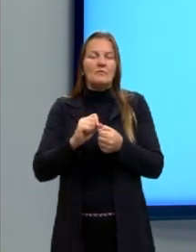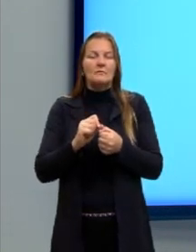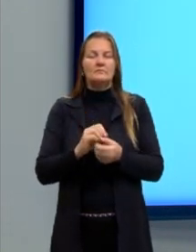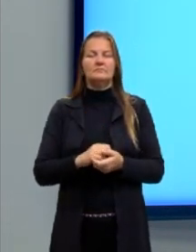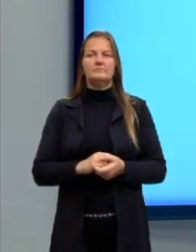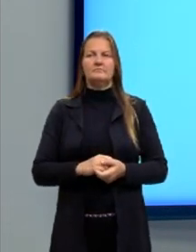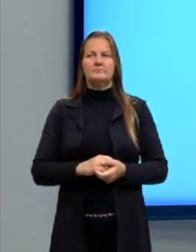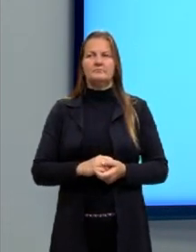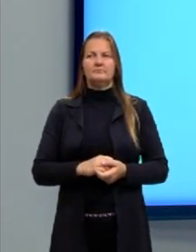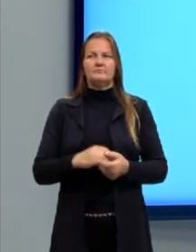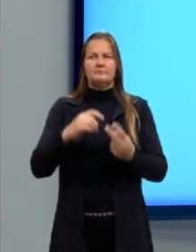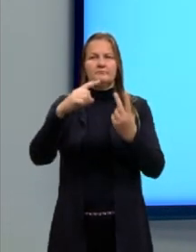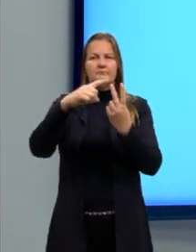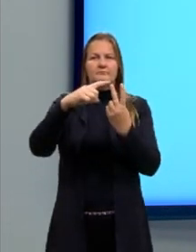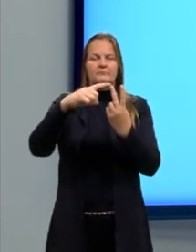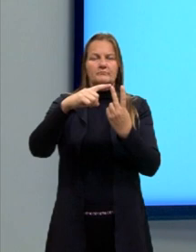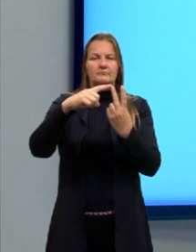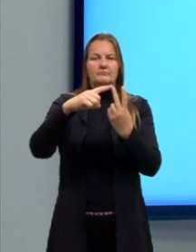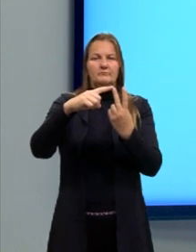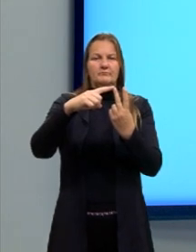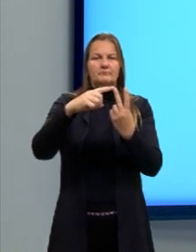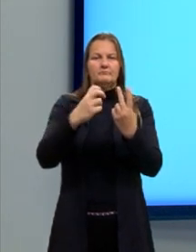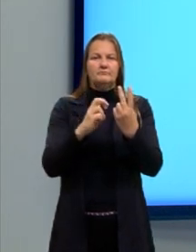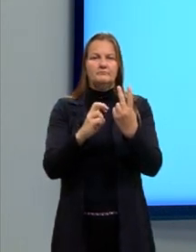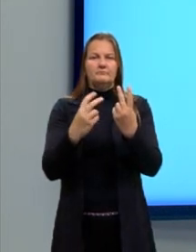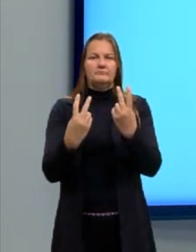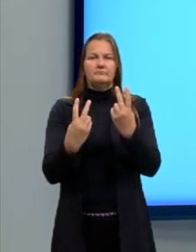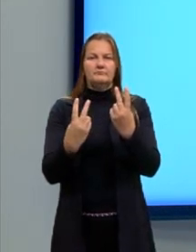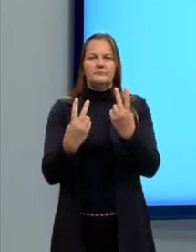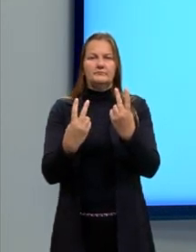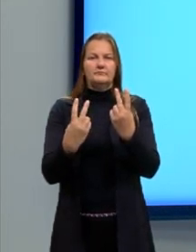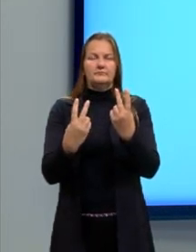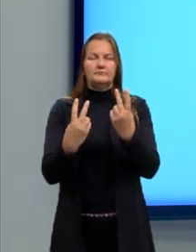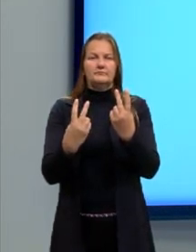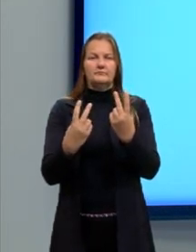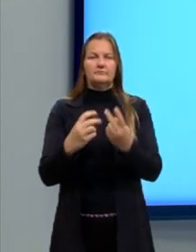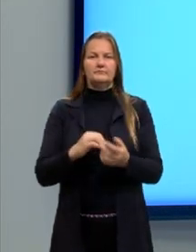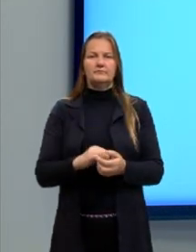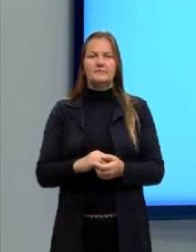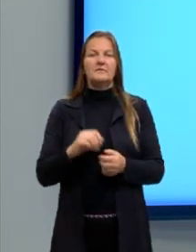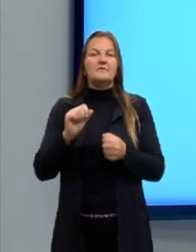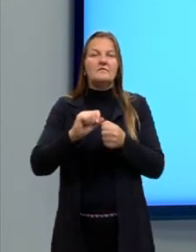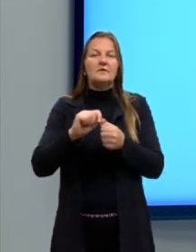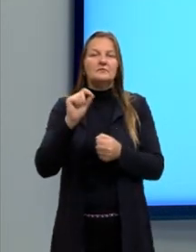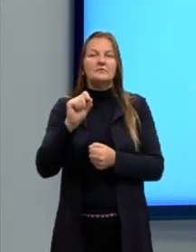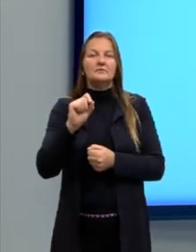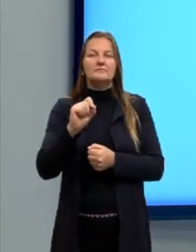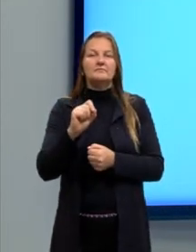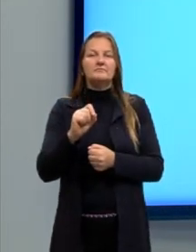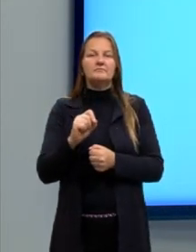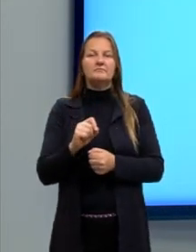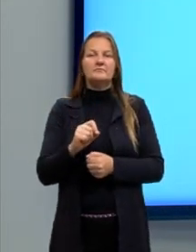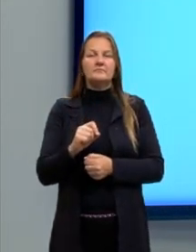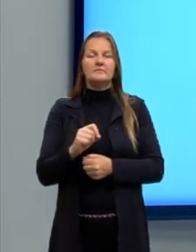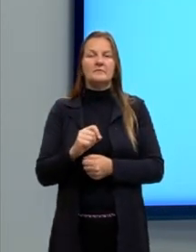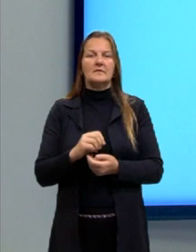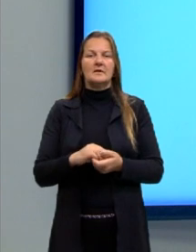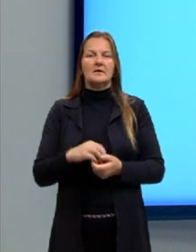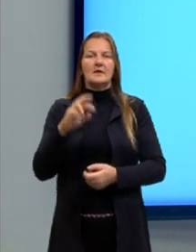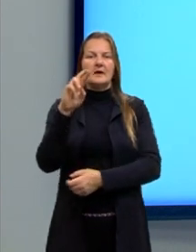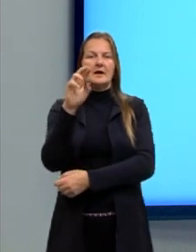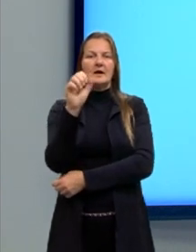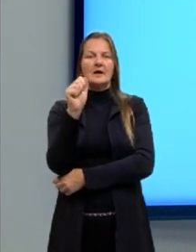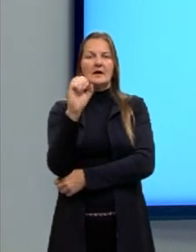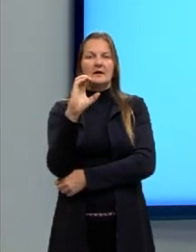tirar esse radical do denominador, já que ele não é um radical exato, é fazer a racionalização. Então,